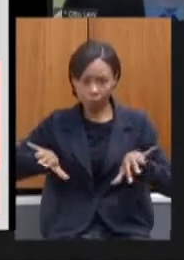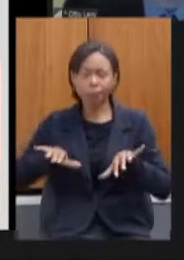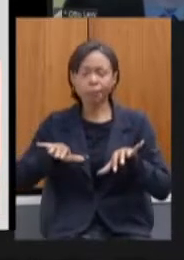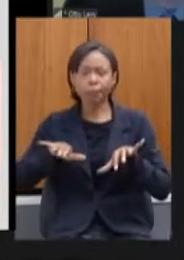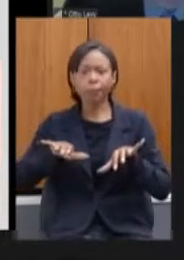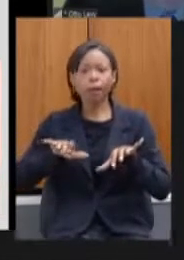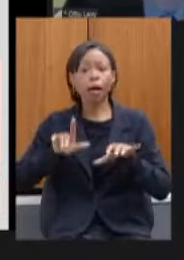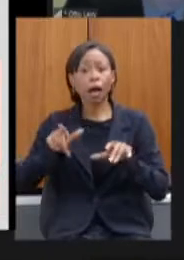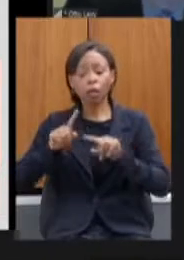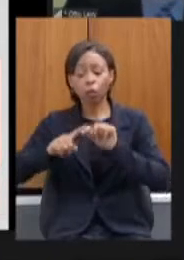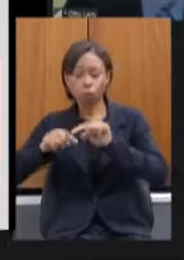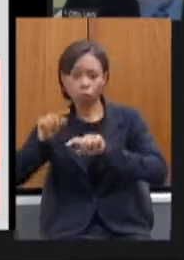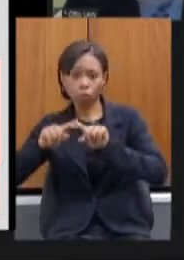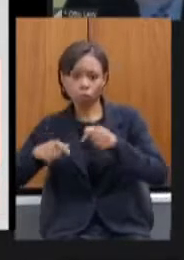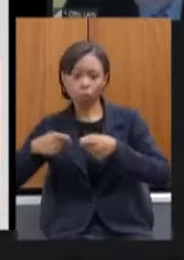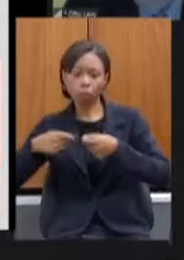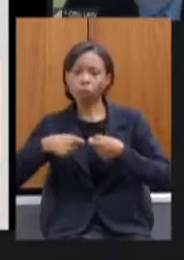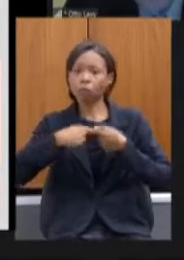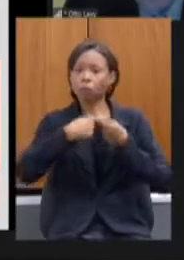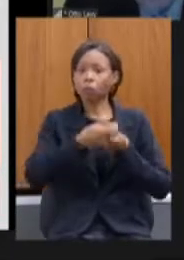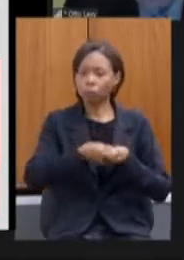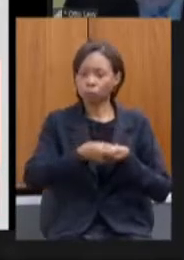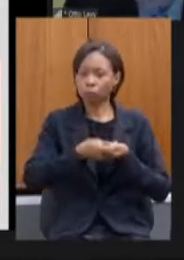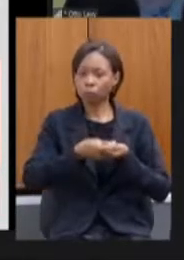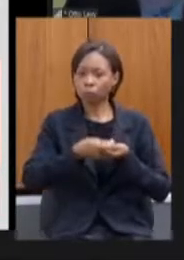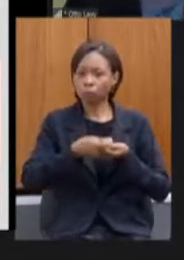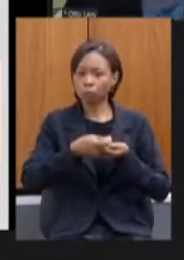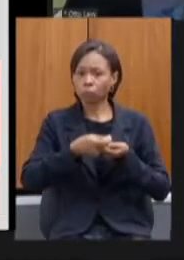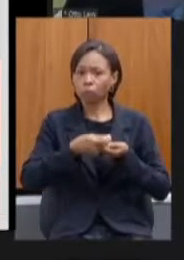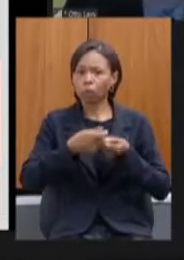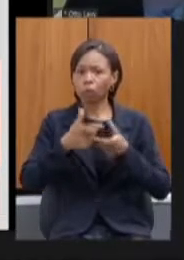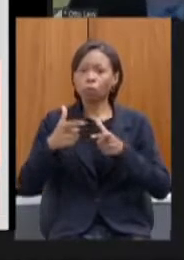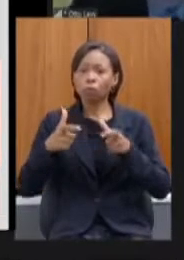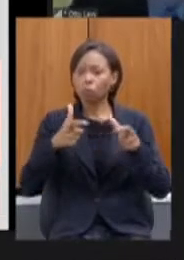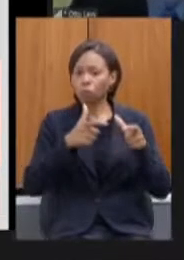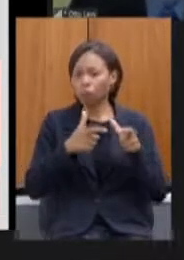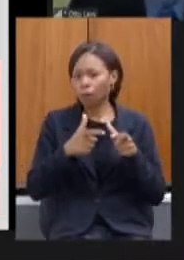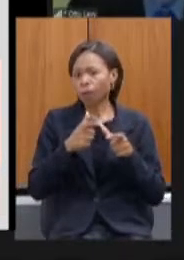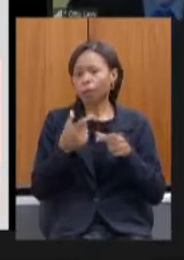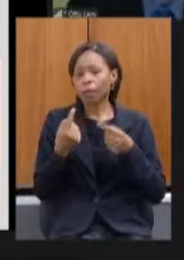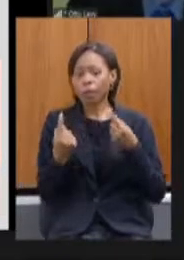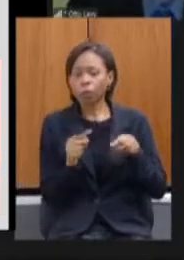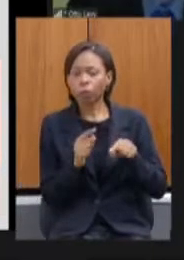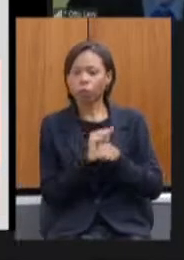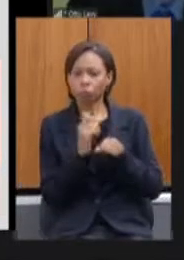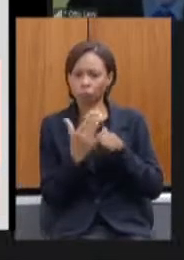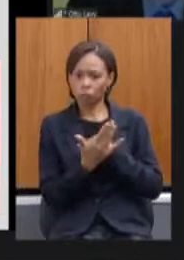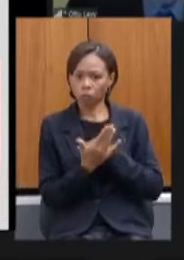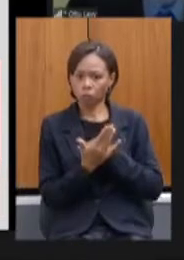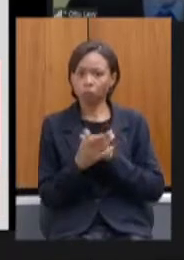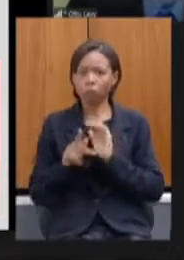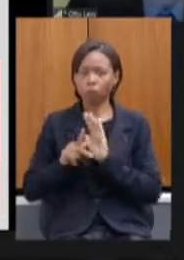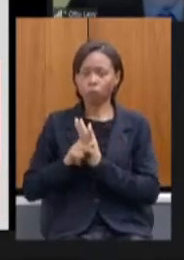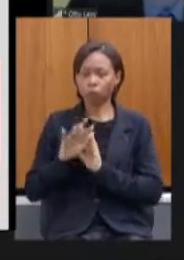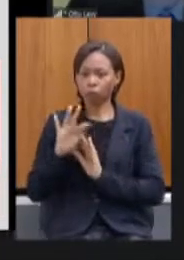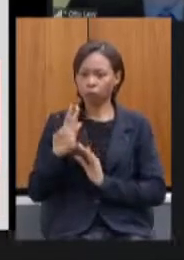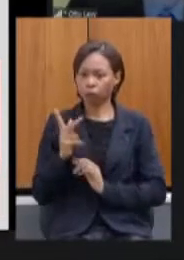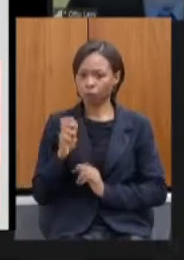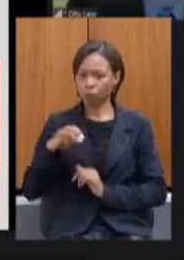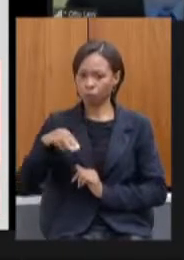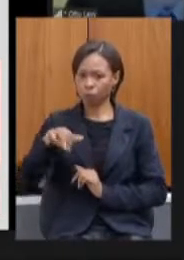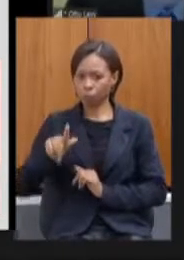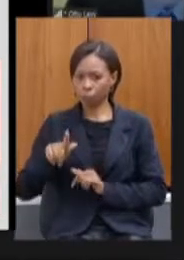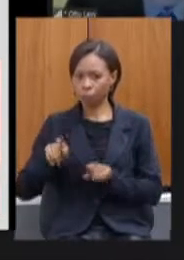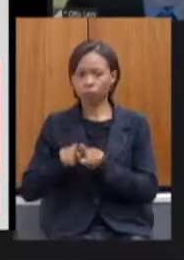-19 realizados seja pela rede FEMIG seja pela polícia militar de minas gerais e